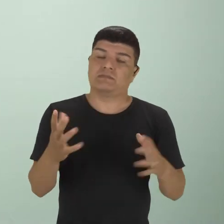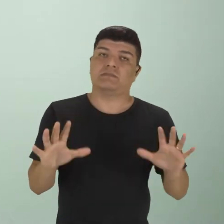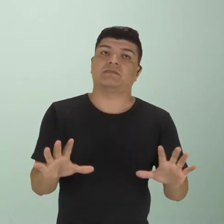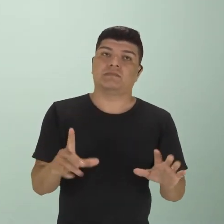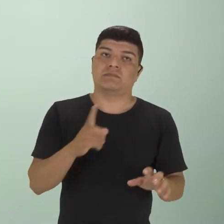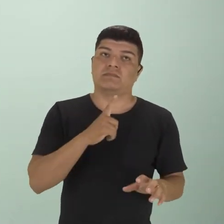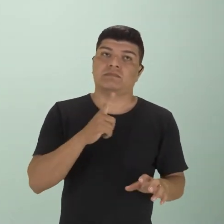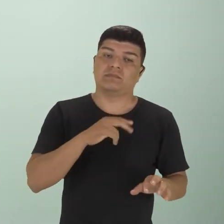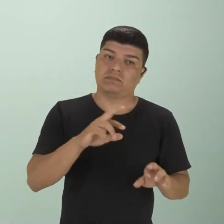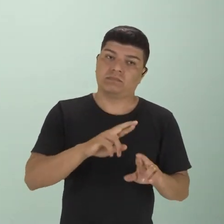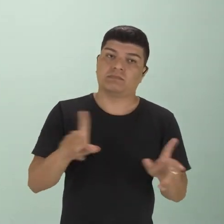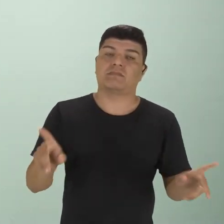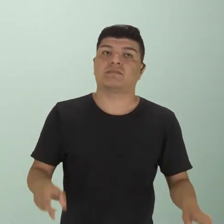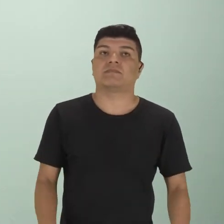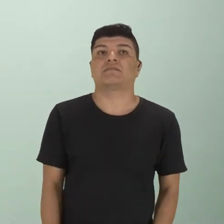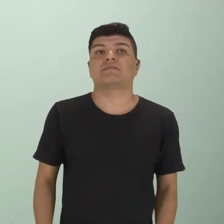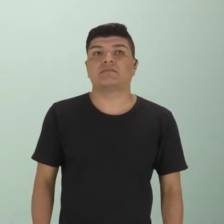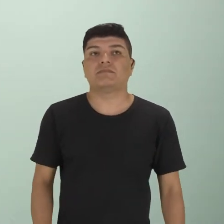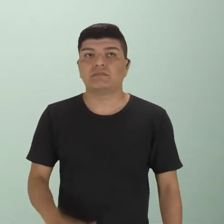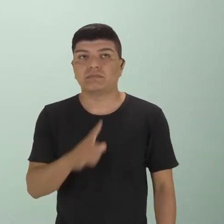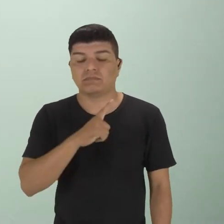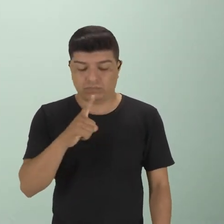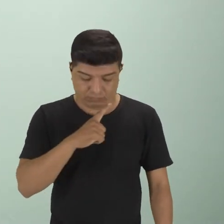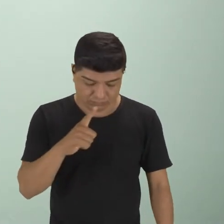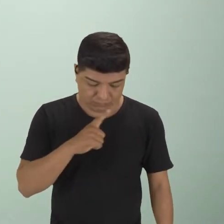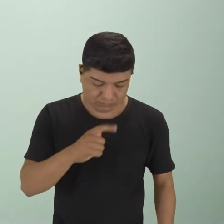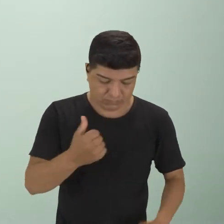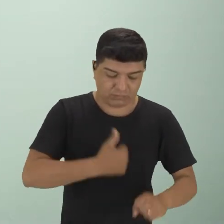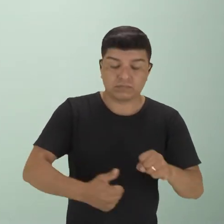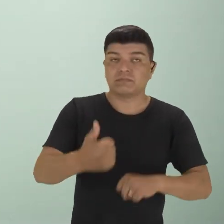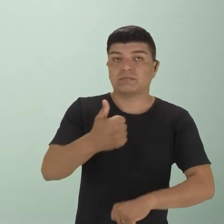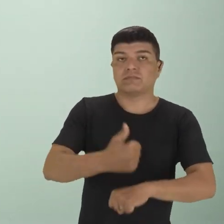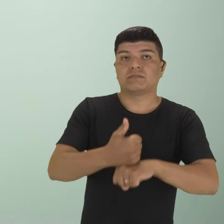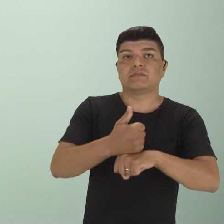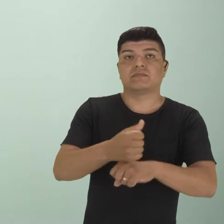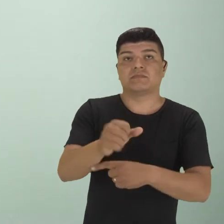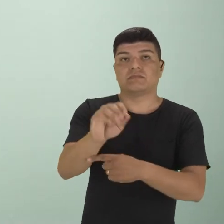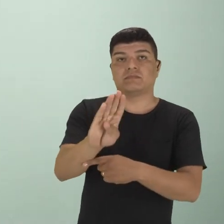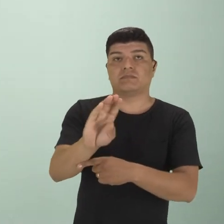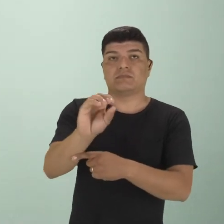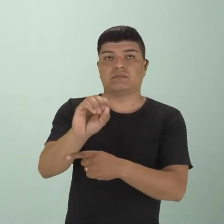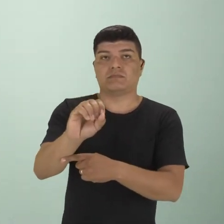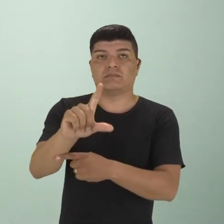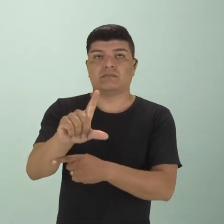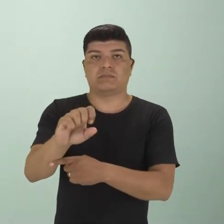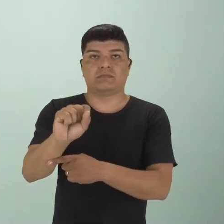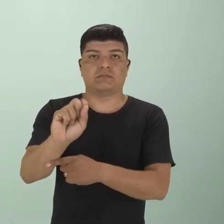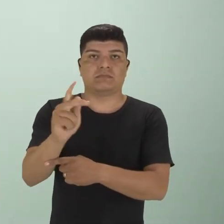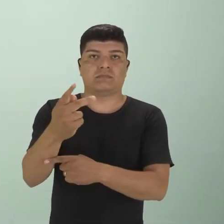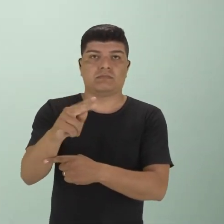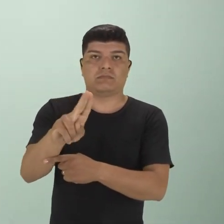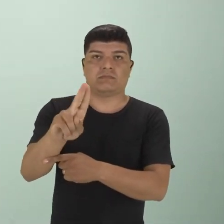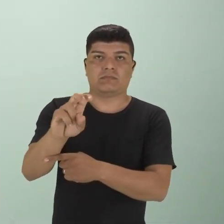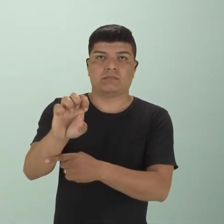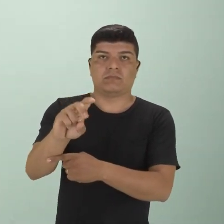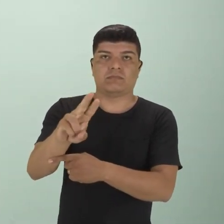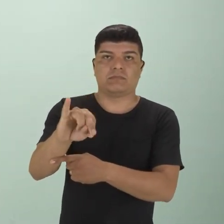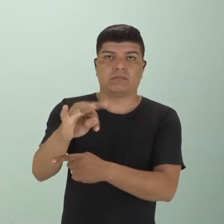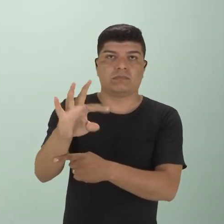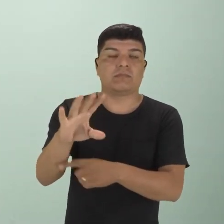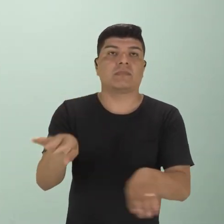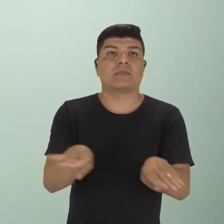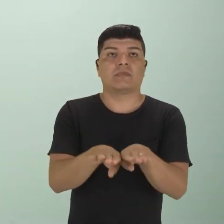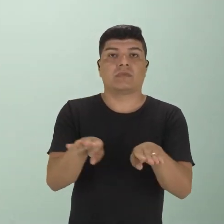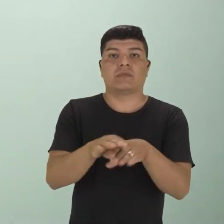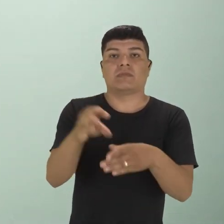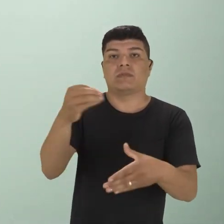vai haver uma contrapartida. E aí nós temos a liderança dos bolcheviques, assumindo um poder total. Nós temos a